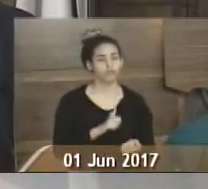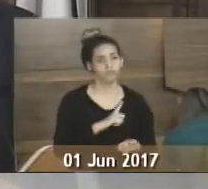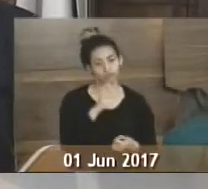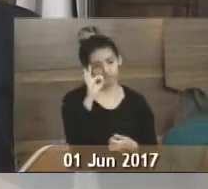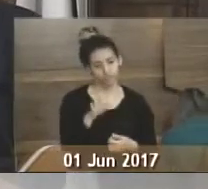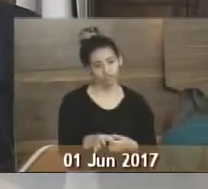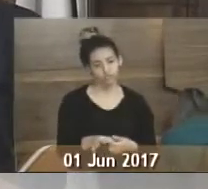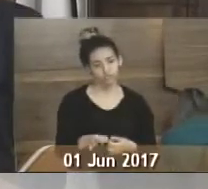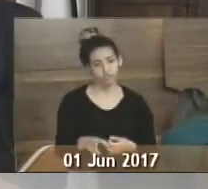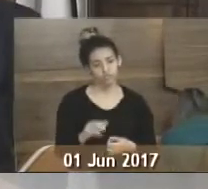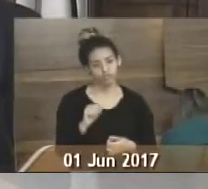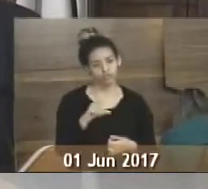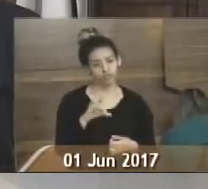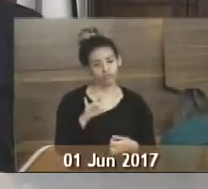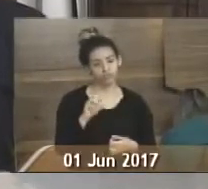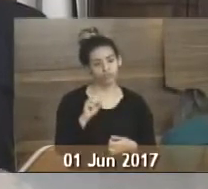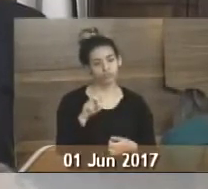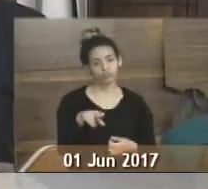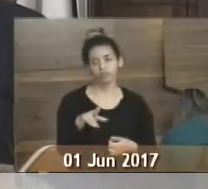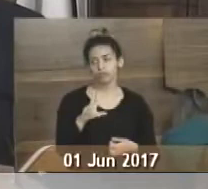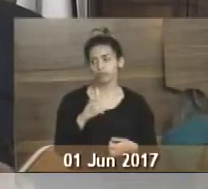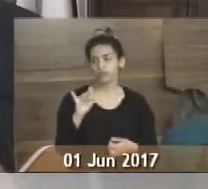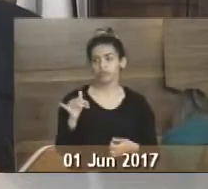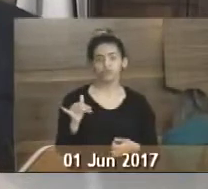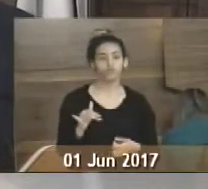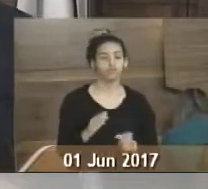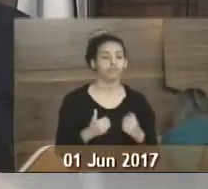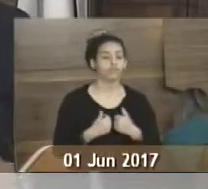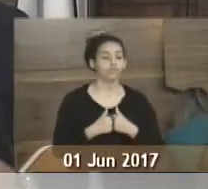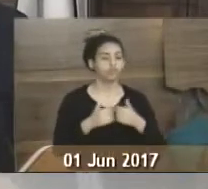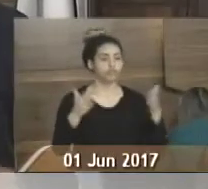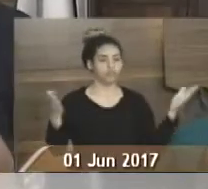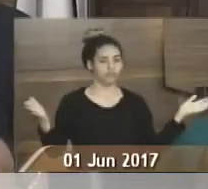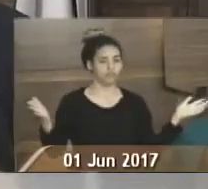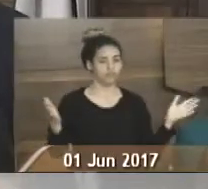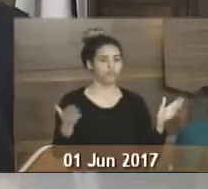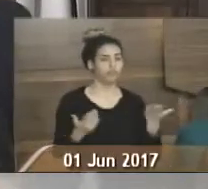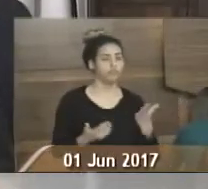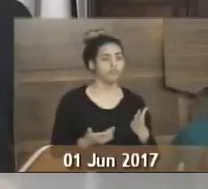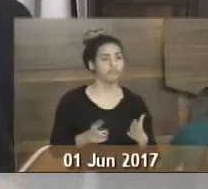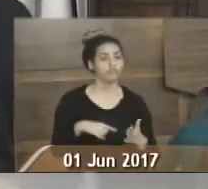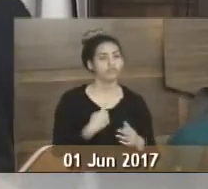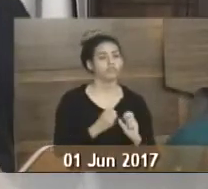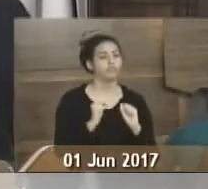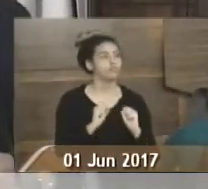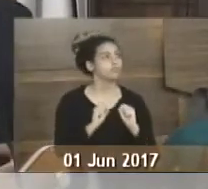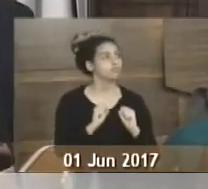certeza que a ida do doutor Adilson para lá vai nos dar uma abertura de pelo menos poder...